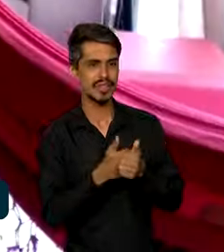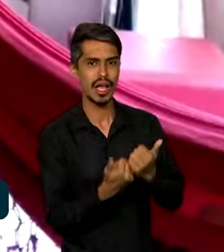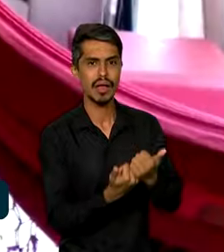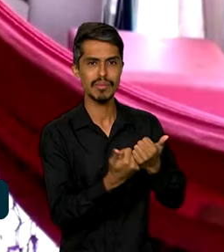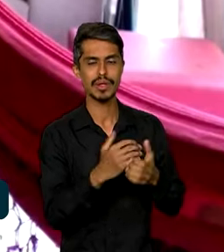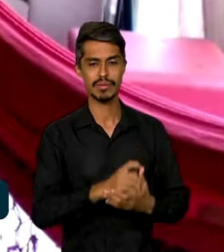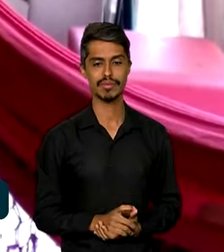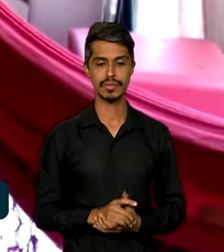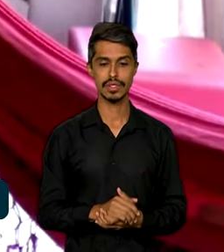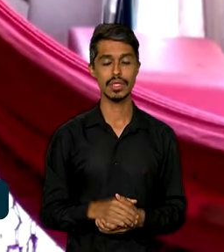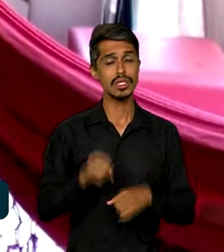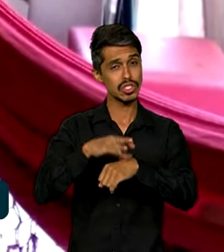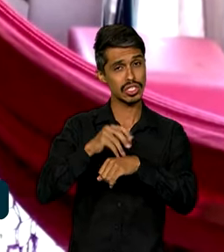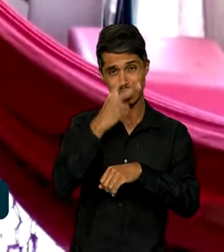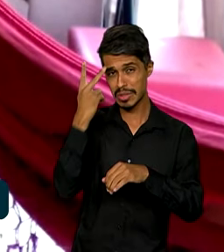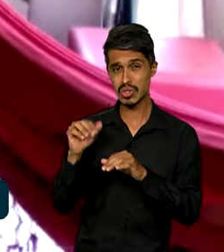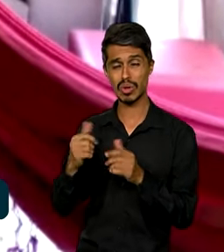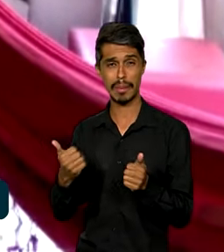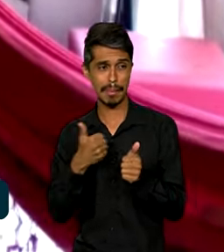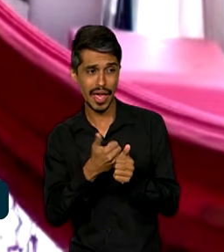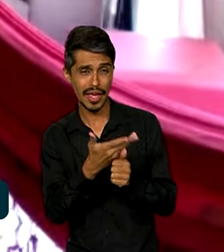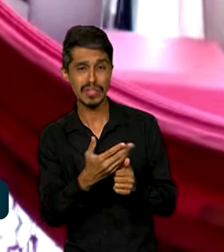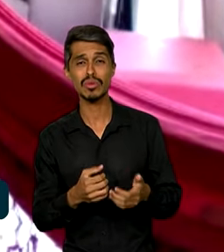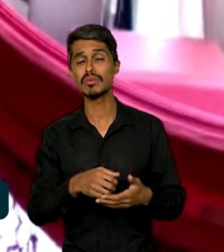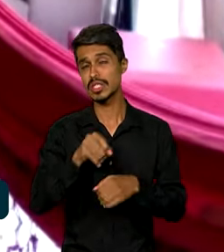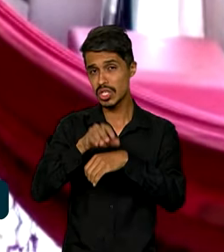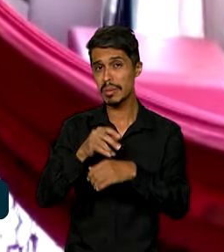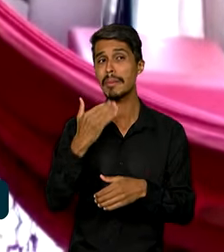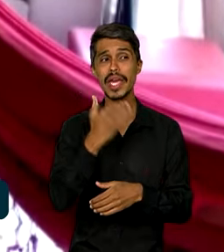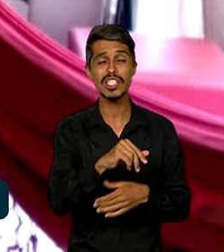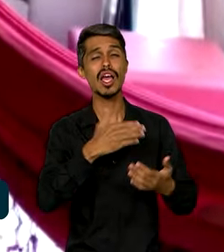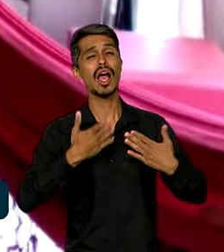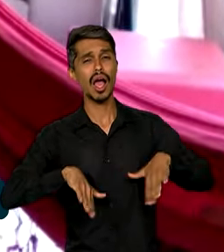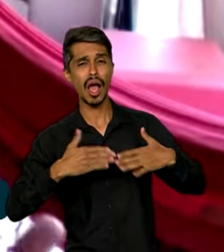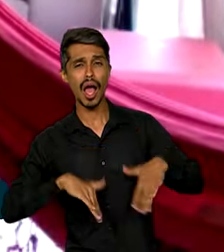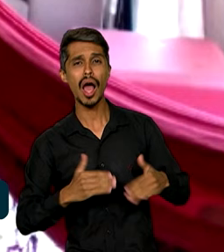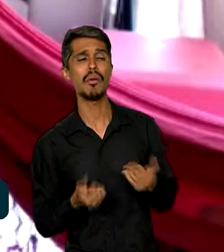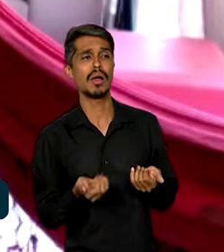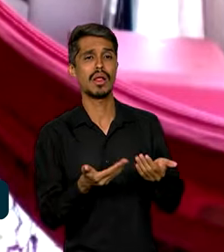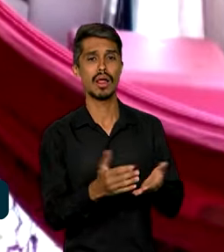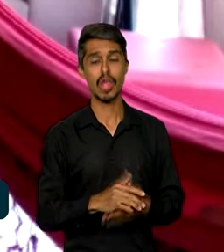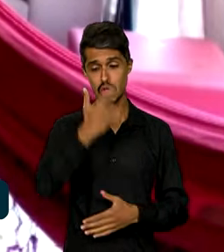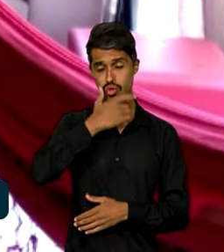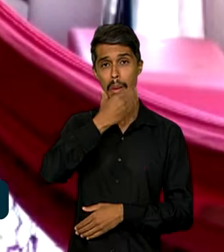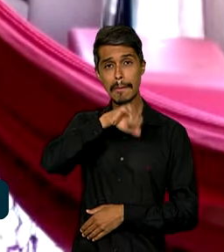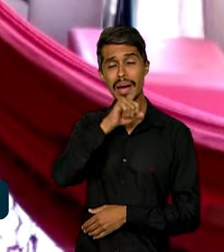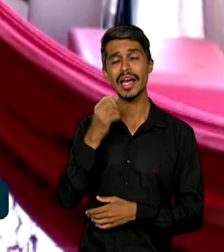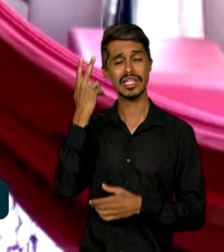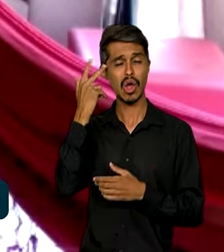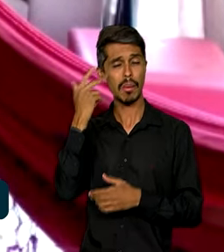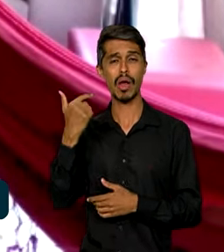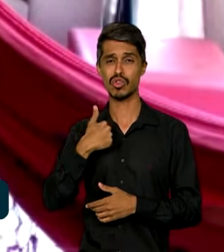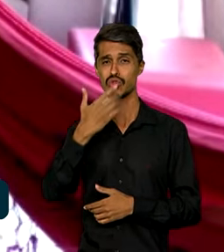vida. A dica para quem está aí em volta é muito importante. Pedir para os brindes ficarem calmos é algo que é normal. Eu sou pai também, eu sei como é funciona